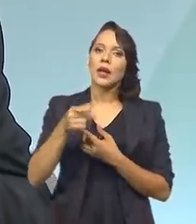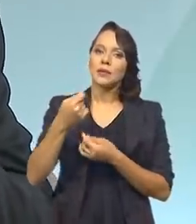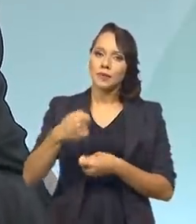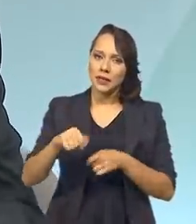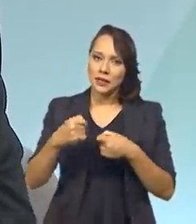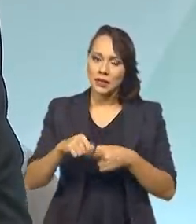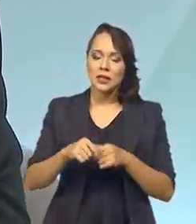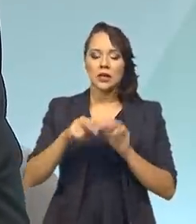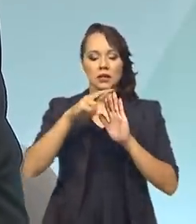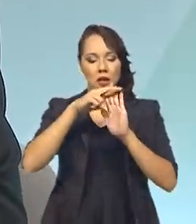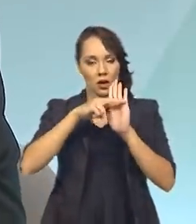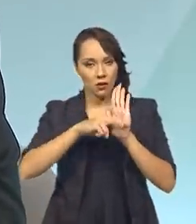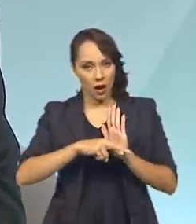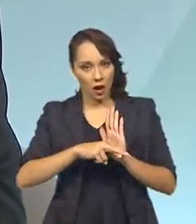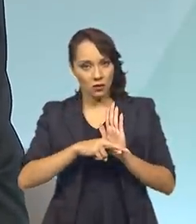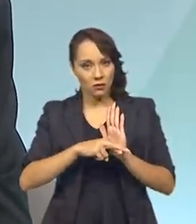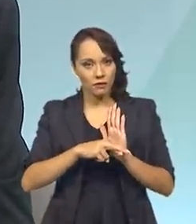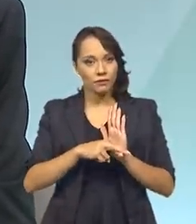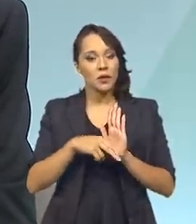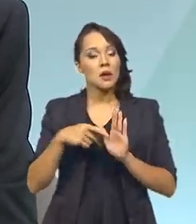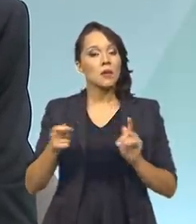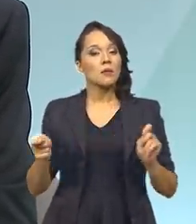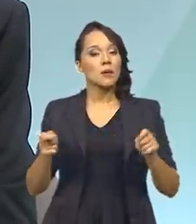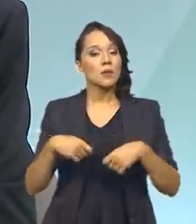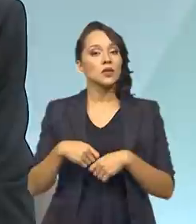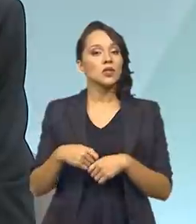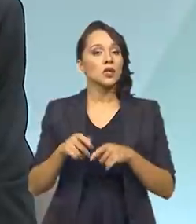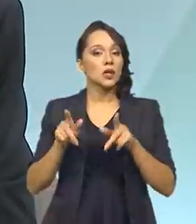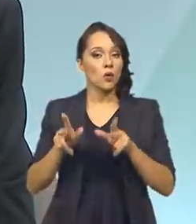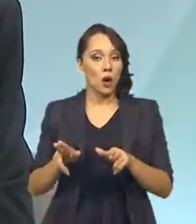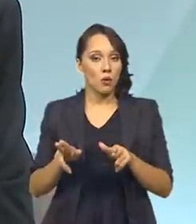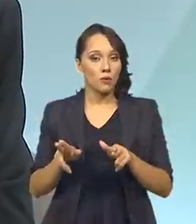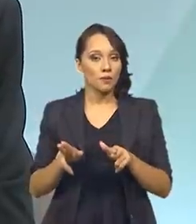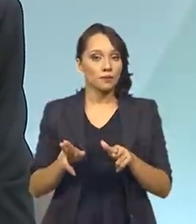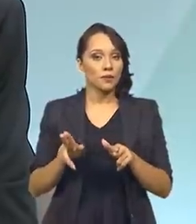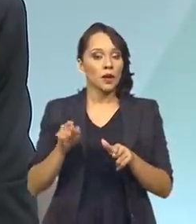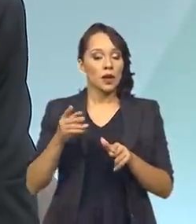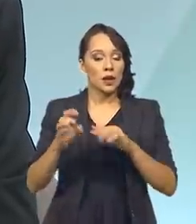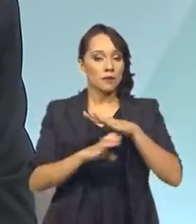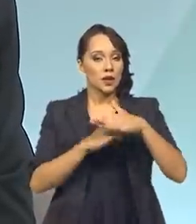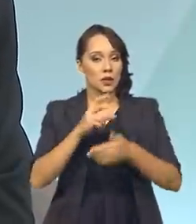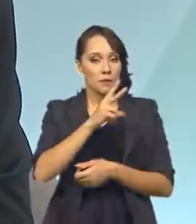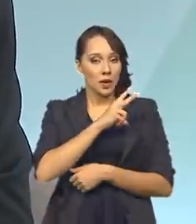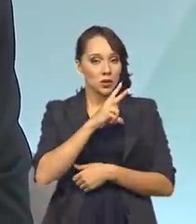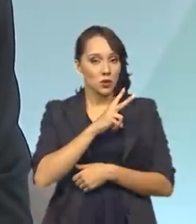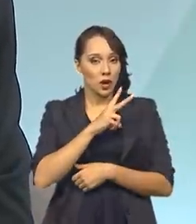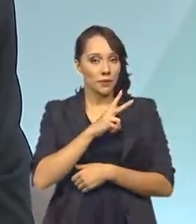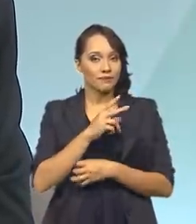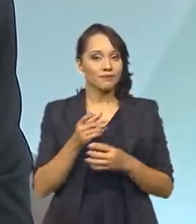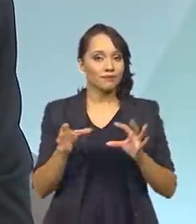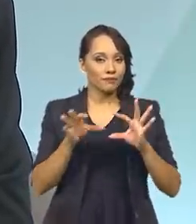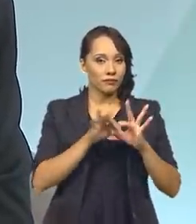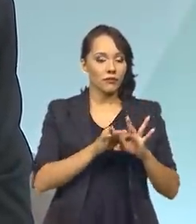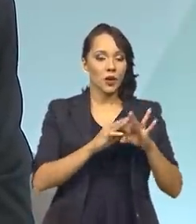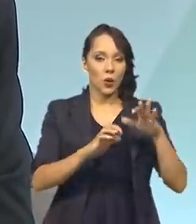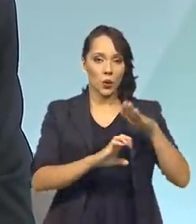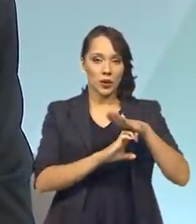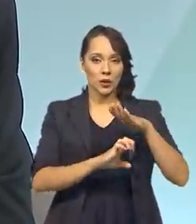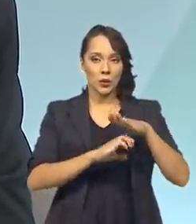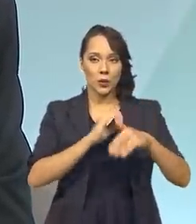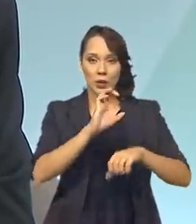ser regulado para permitir que, da mesma forma que a iniciativa privada se associou ao Estado brasileiro,